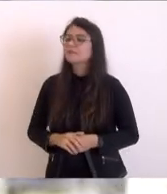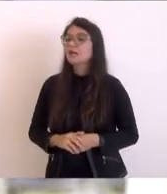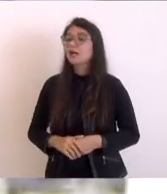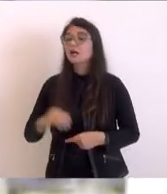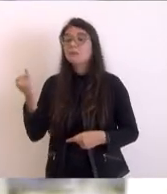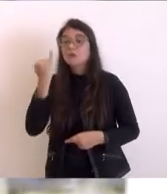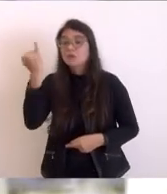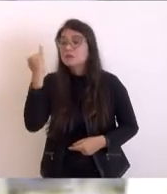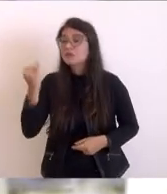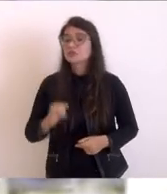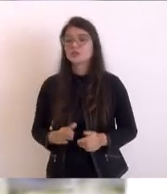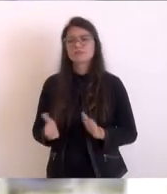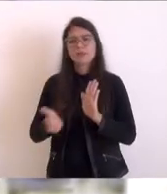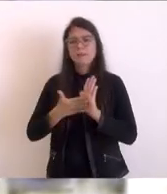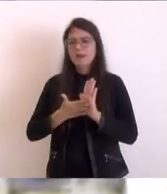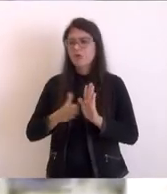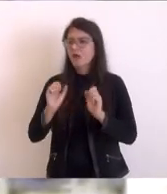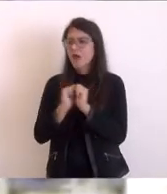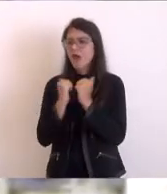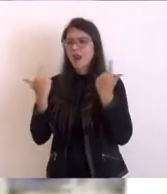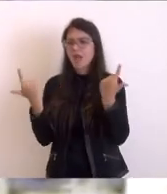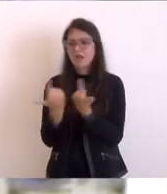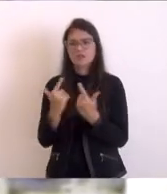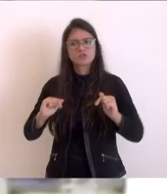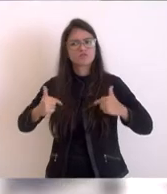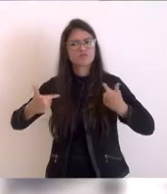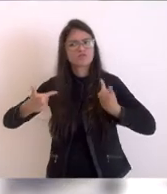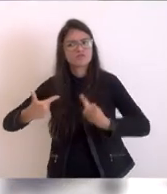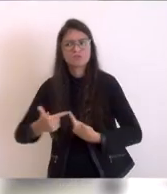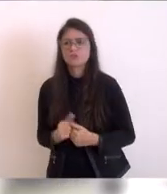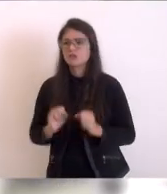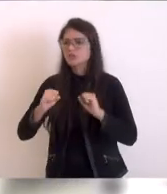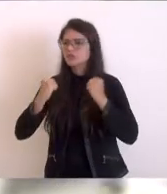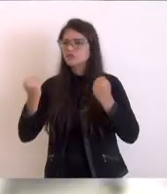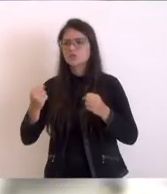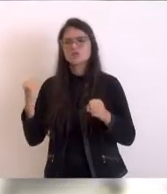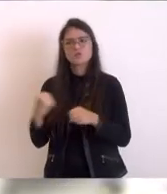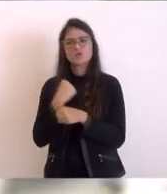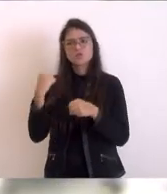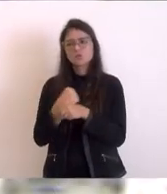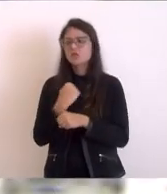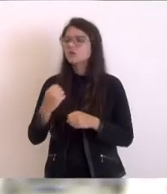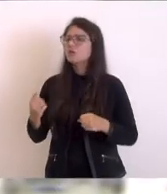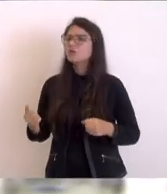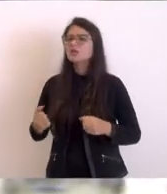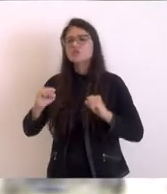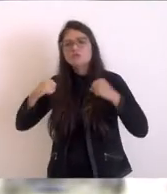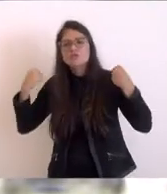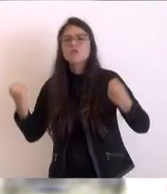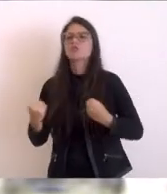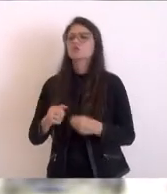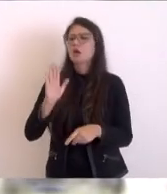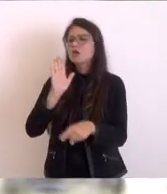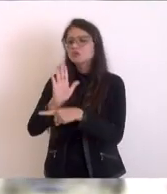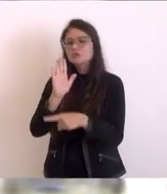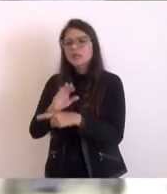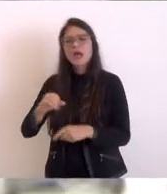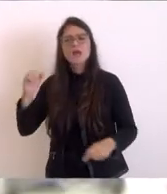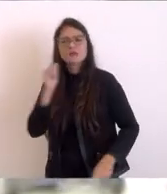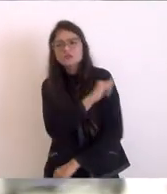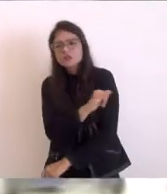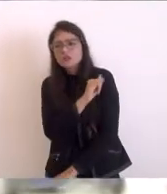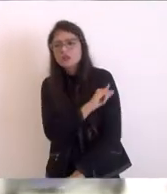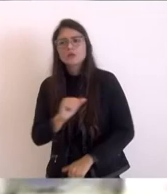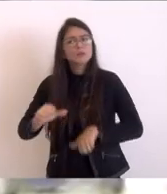proativo da LERJ no processo e nesse espírito de construção do Rio de Janeiro. Eu acho que mora em nós um senso de